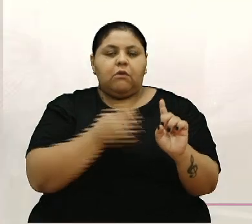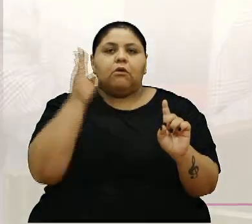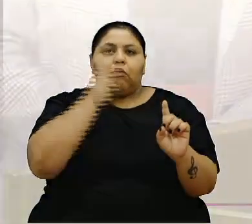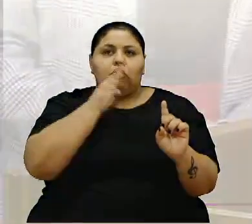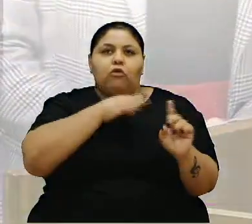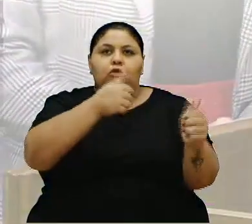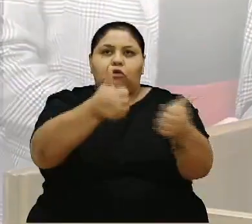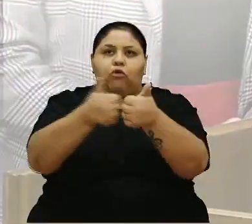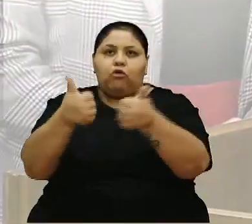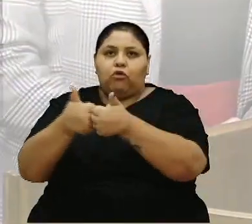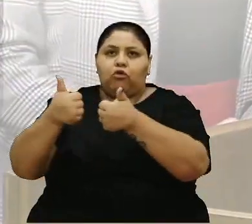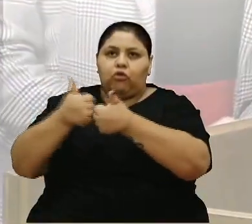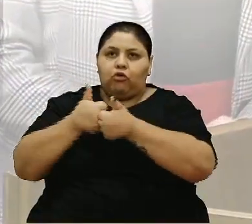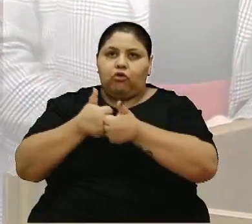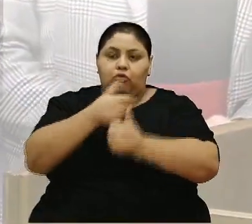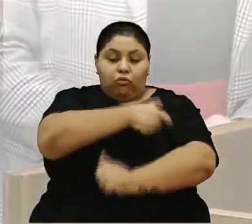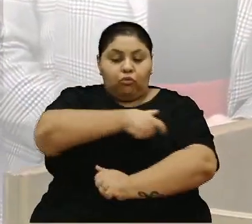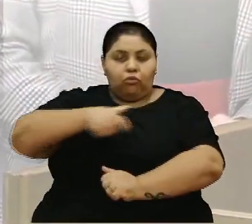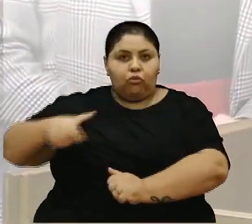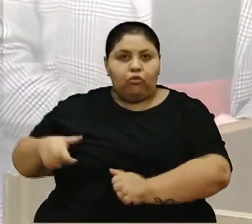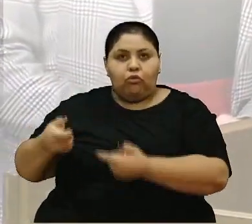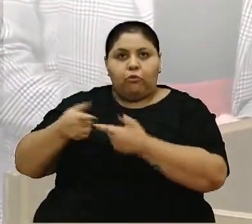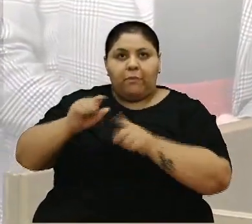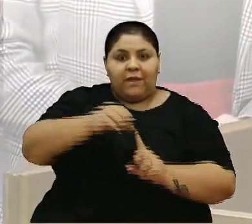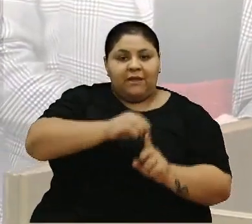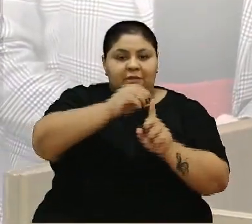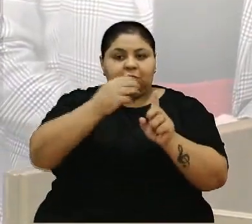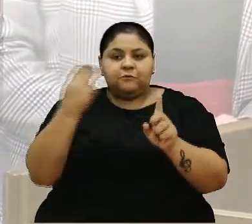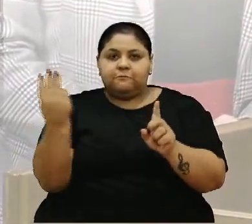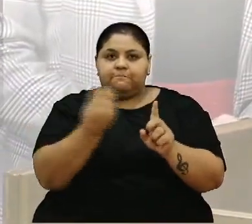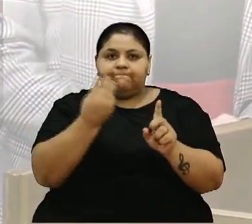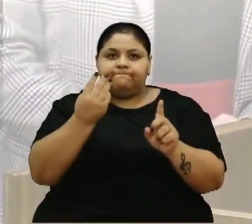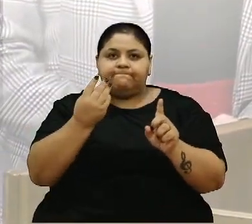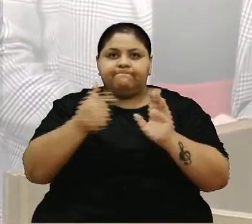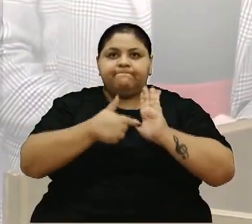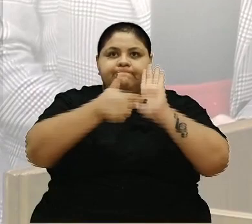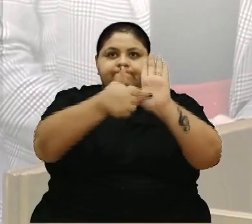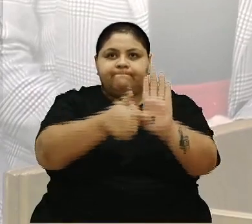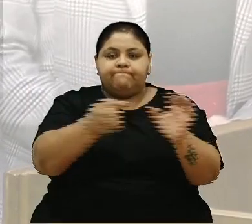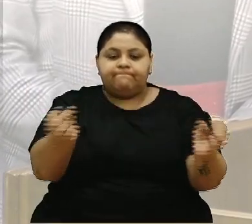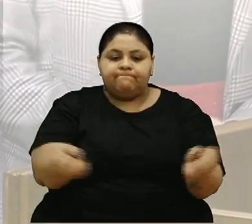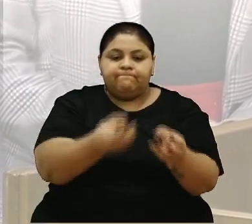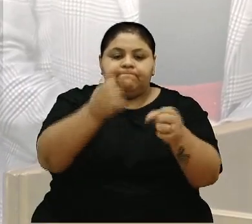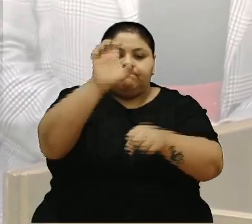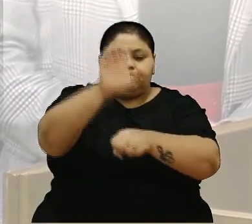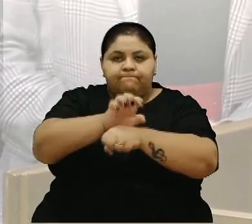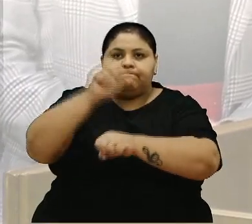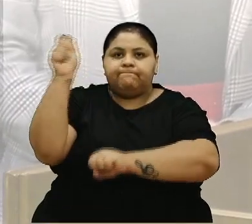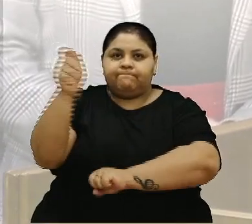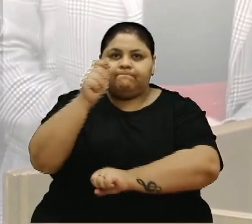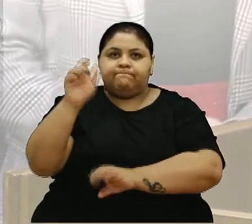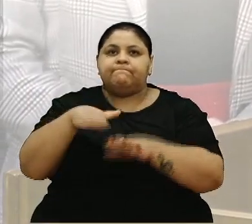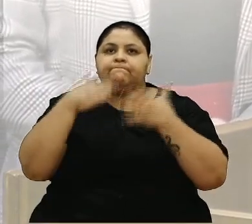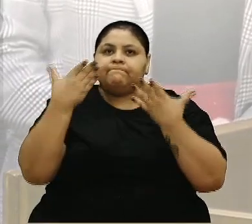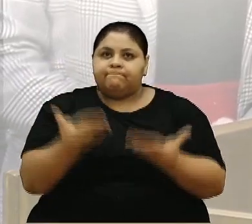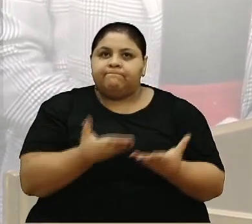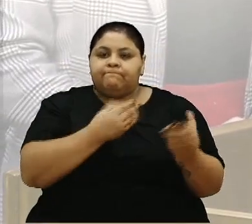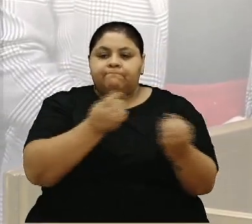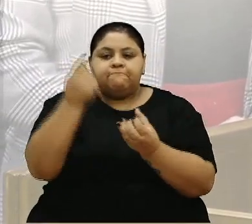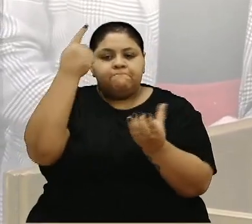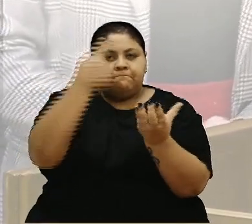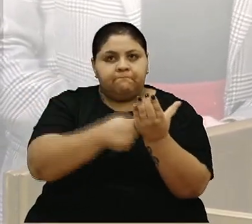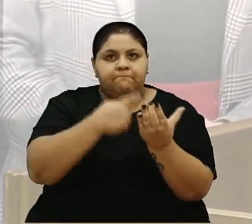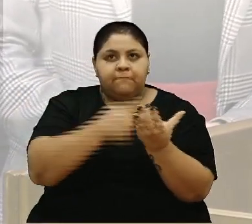juntamente com as embaixatrizes, mas principalmente o trio correu aí, divulgando a festa da uva, principalmente no estado do Rio Grande do Sul, então foi muito compromisso.